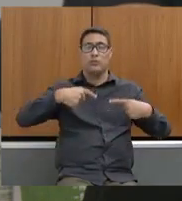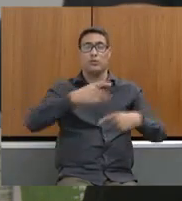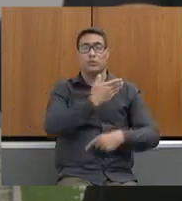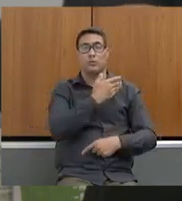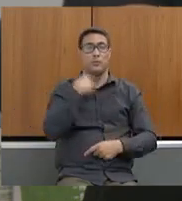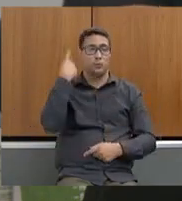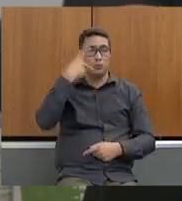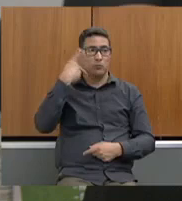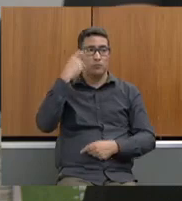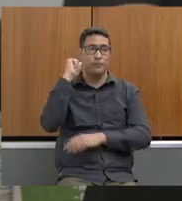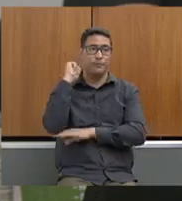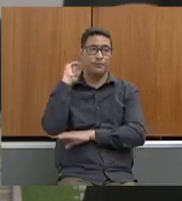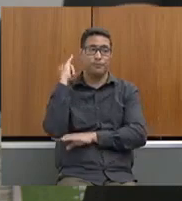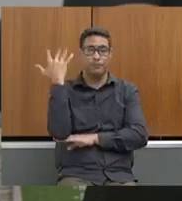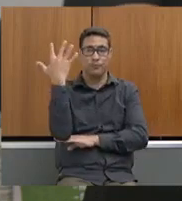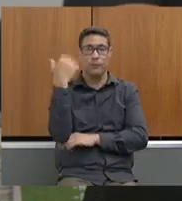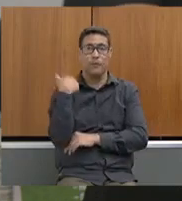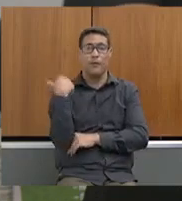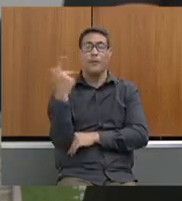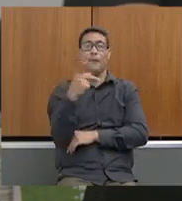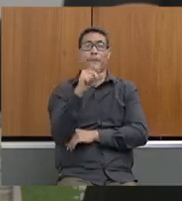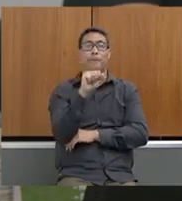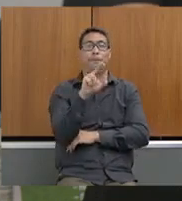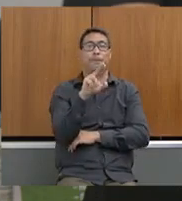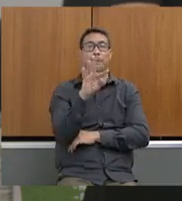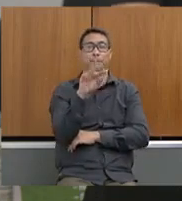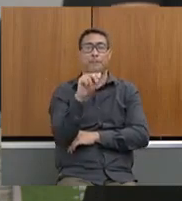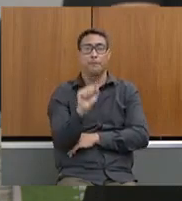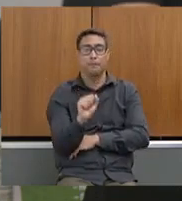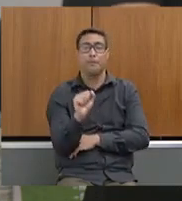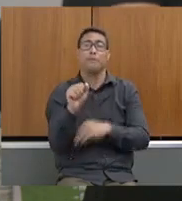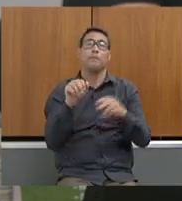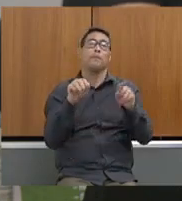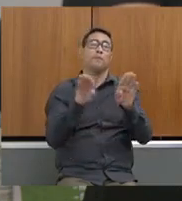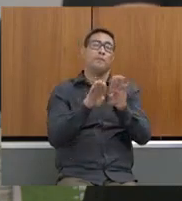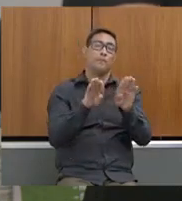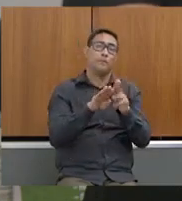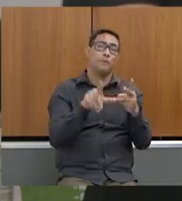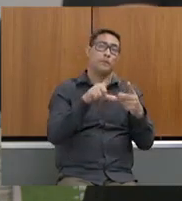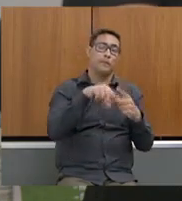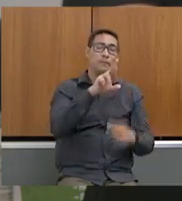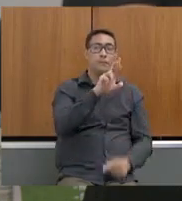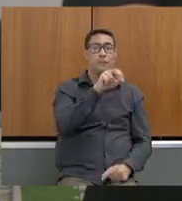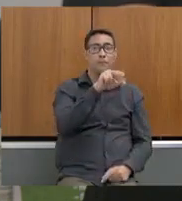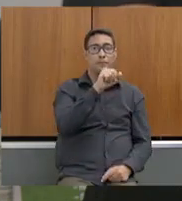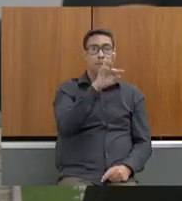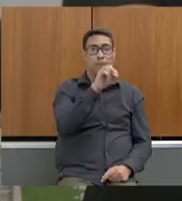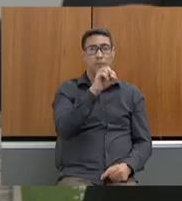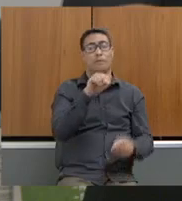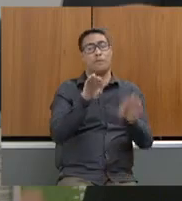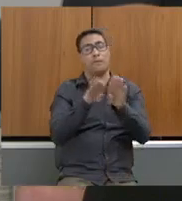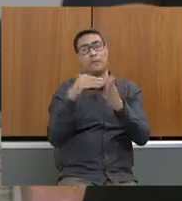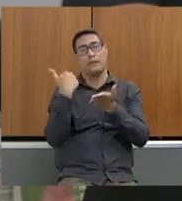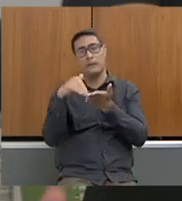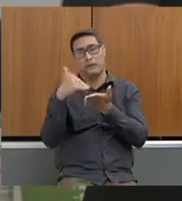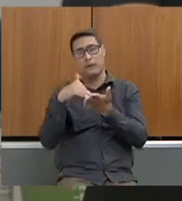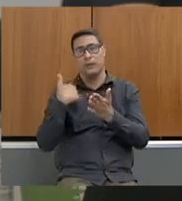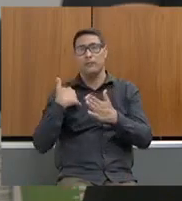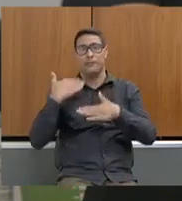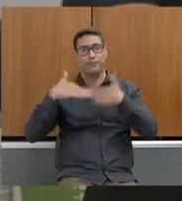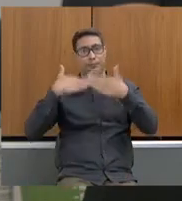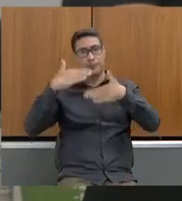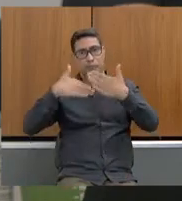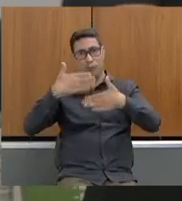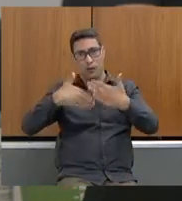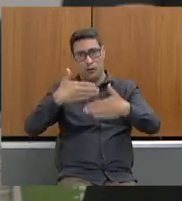A pauta de mudanças climáticas, conduzida muito bem pelo Renato e pela secretária, o avanço, a necessidade de